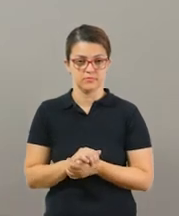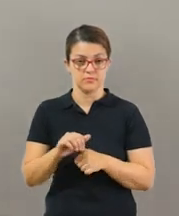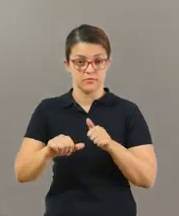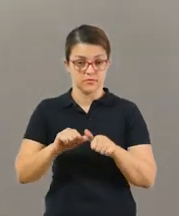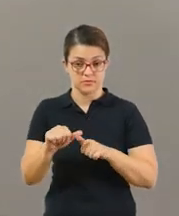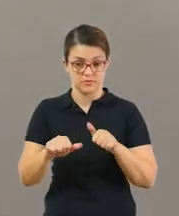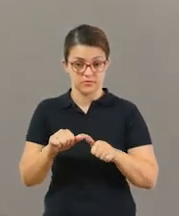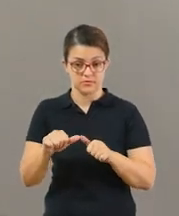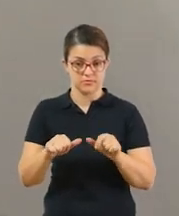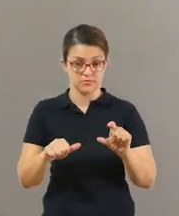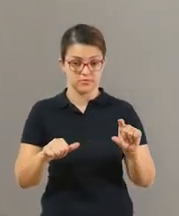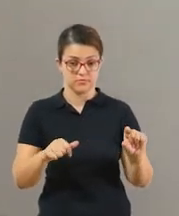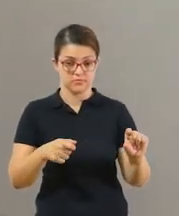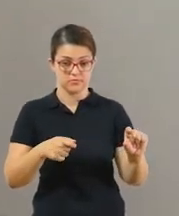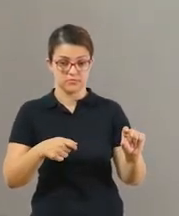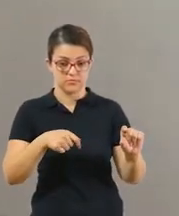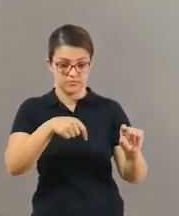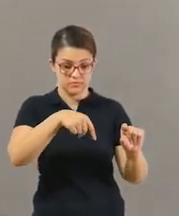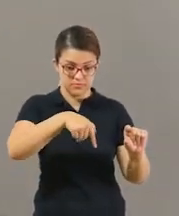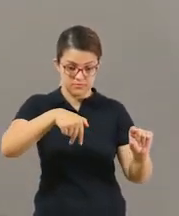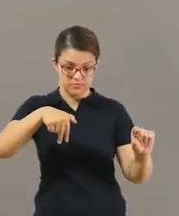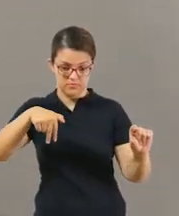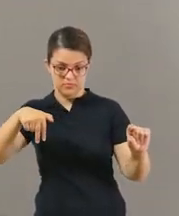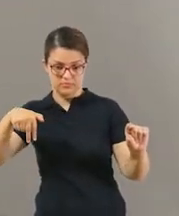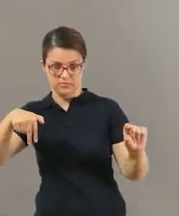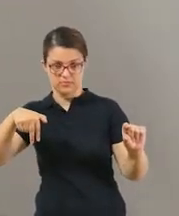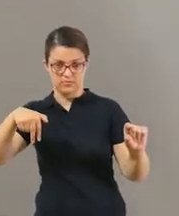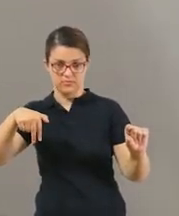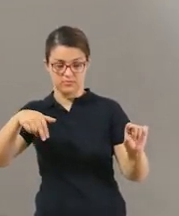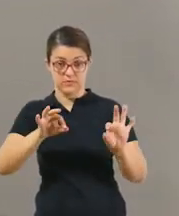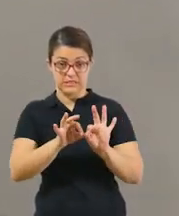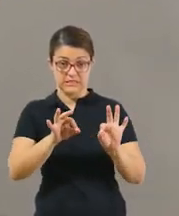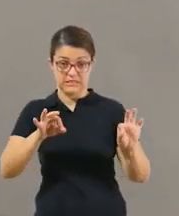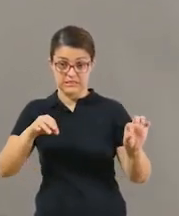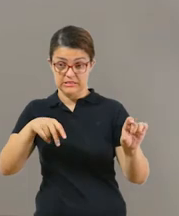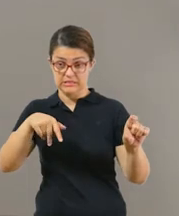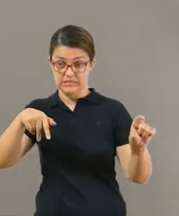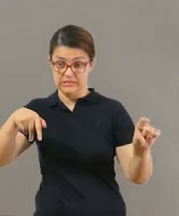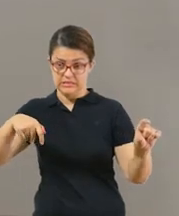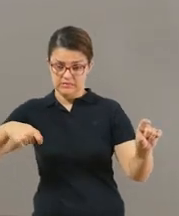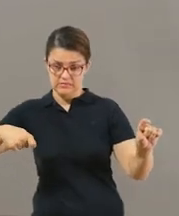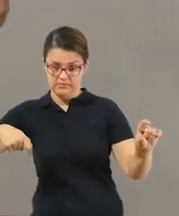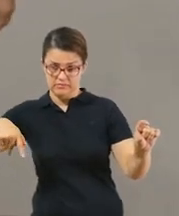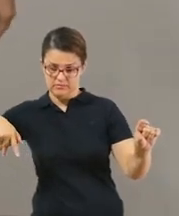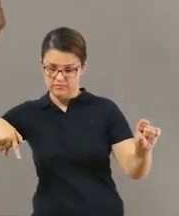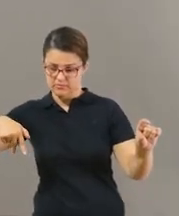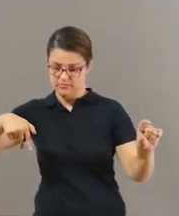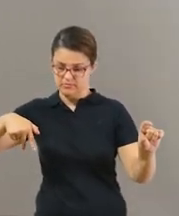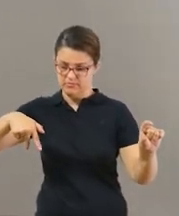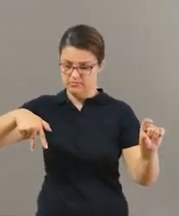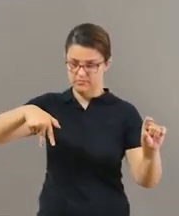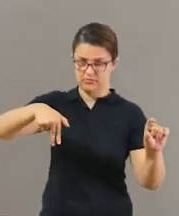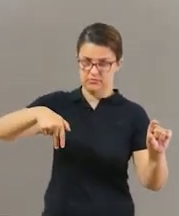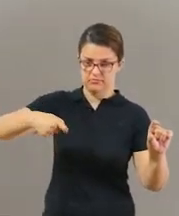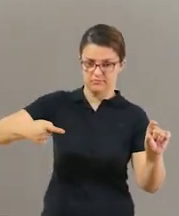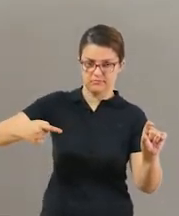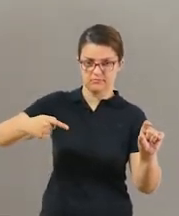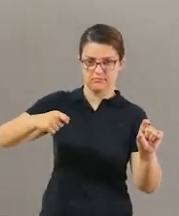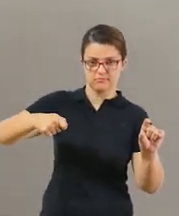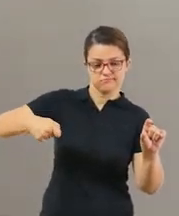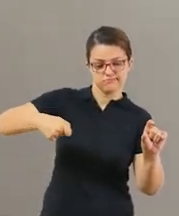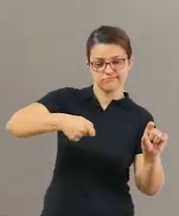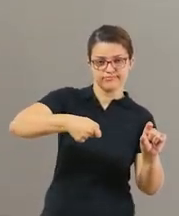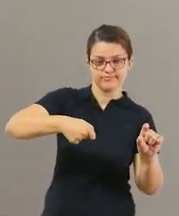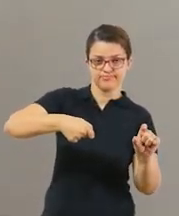objeto. Em vez de ele ficar um passo longe do objeto, coloca dois passos para trás. Ele, de maneira perfilada, vai ter que andar para frente e